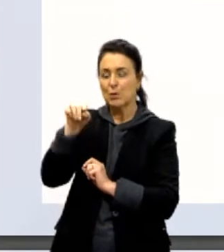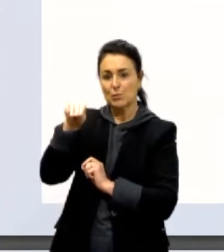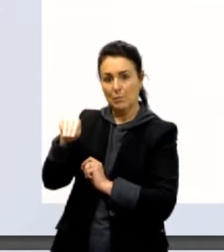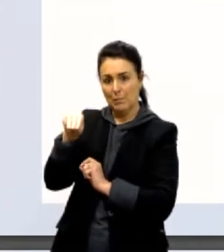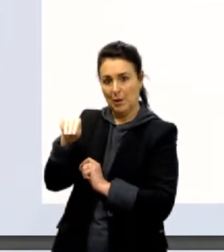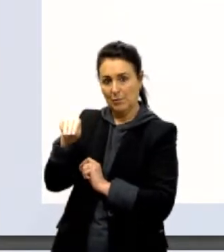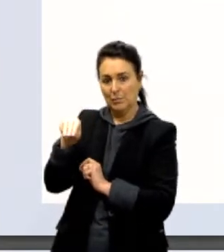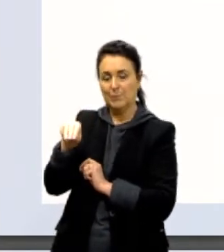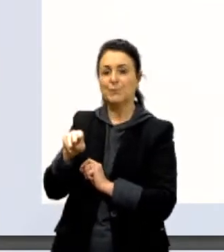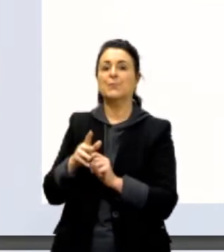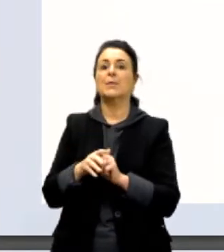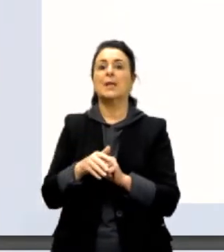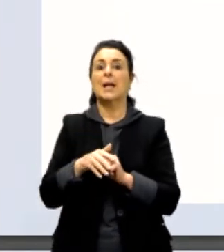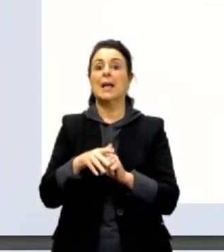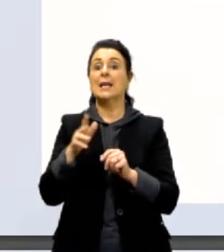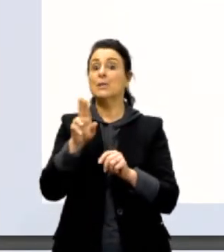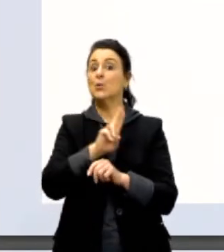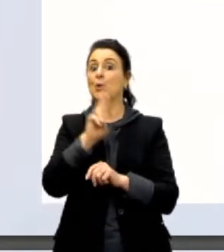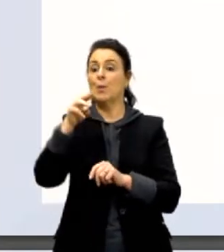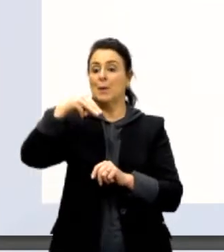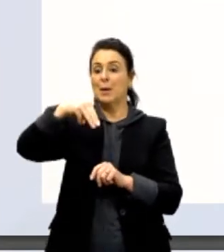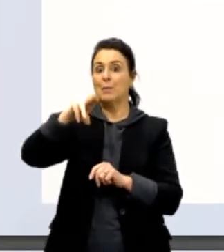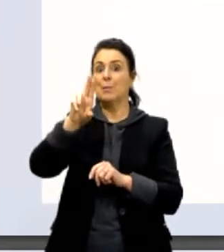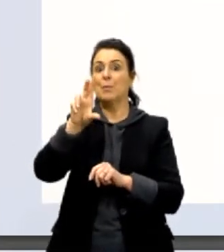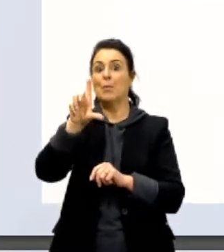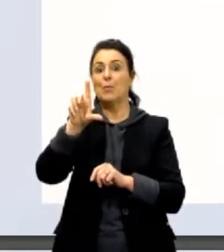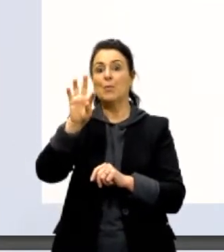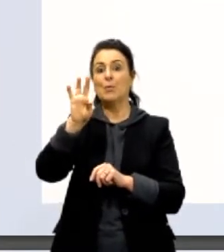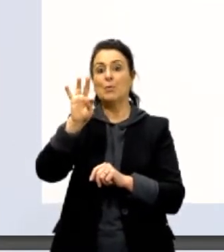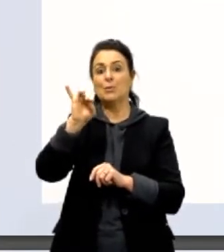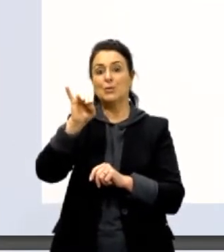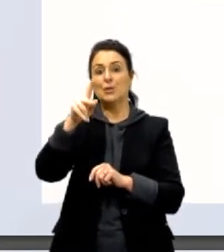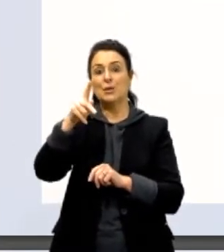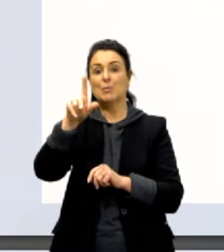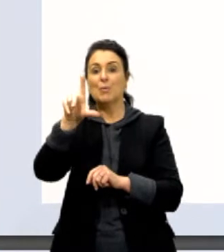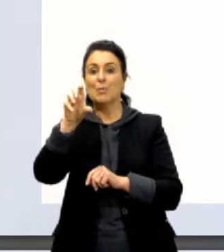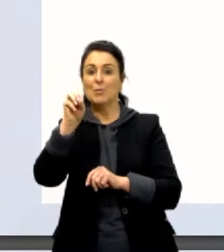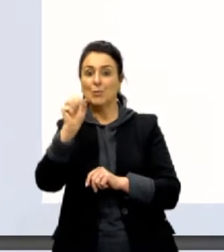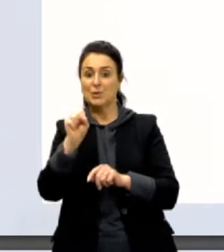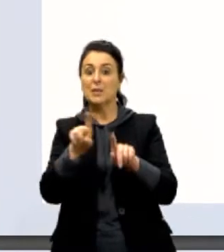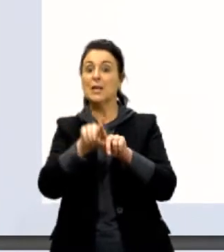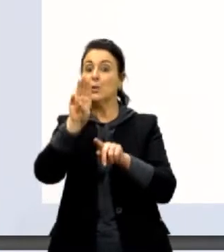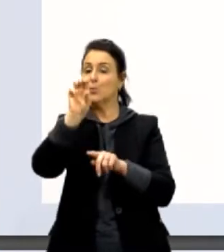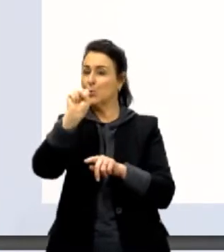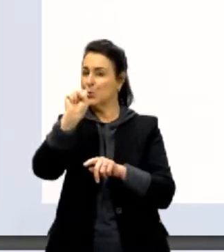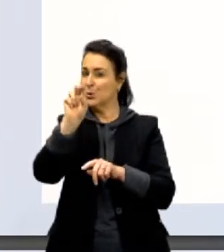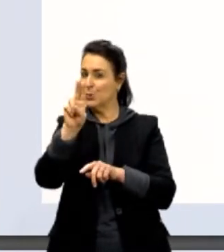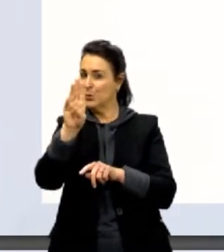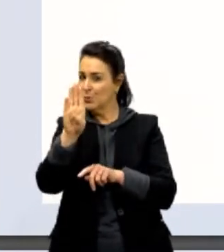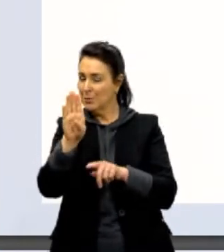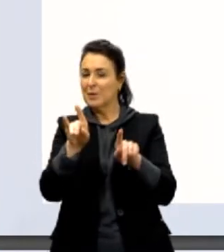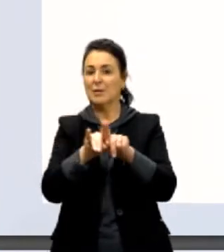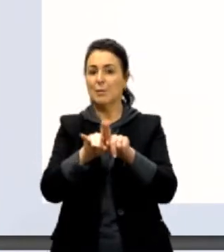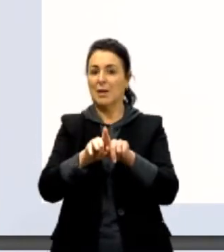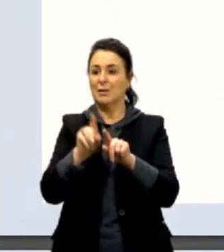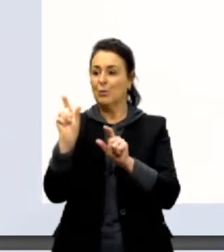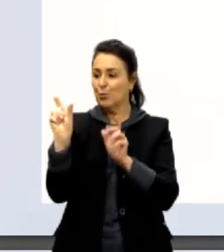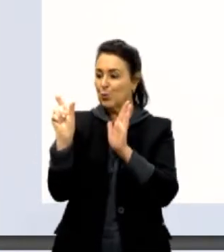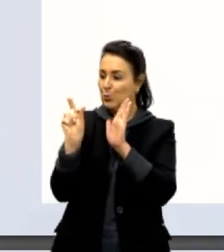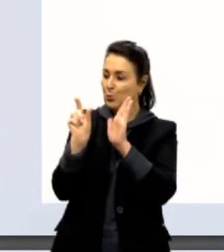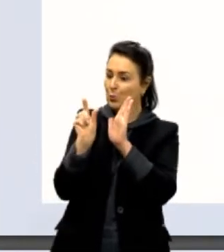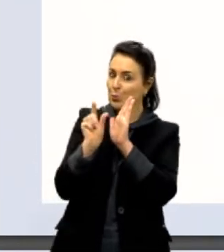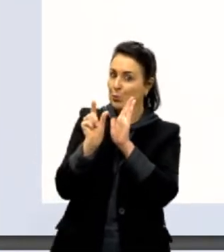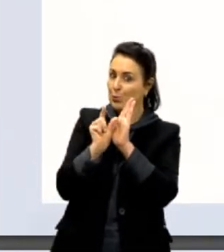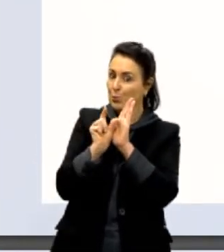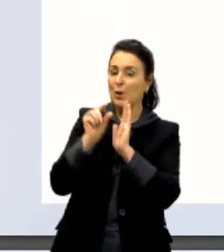Esses são chamados múltiplos. E tem os submúltiplos também, para quem trabalhava com quantidades muito pequenas, era melhor trabalhar com submúltiplos do